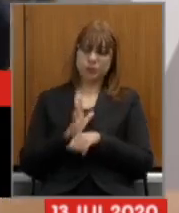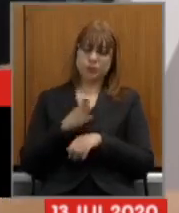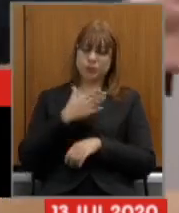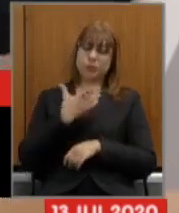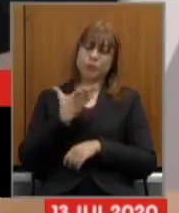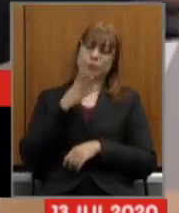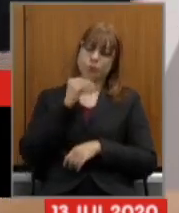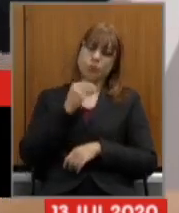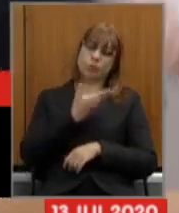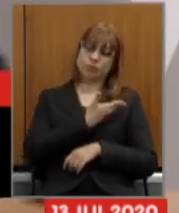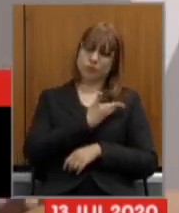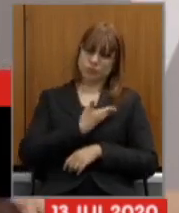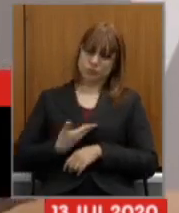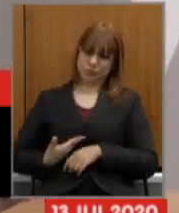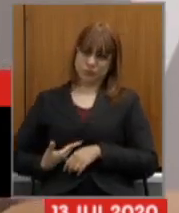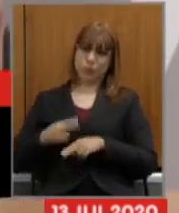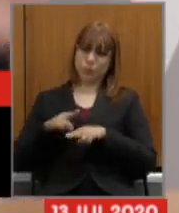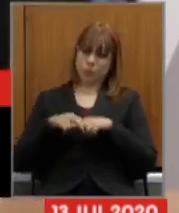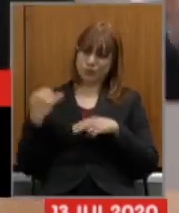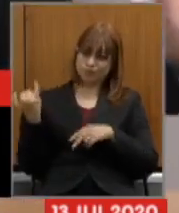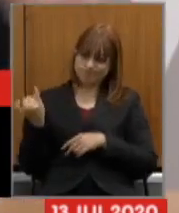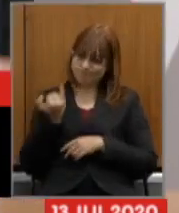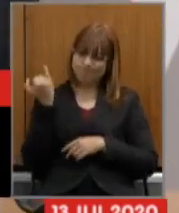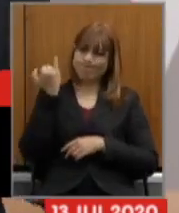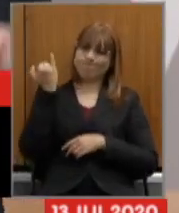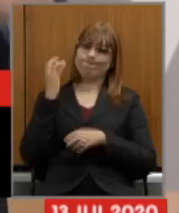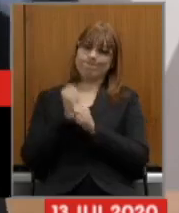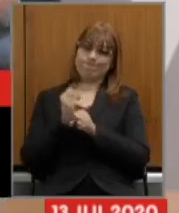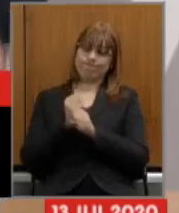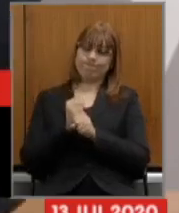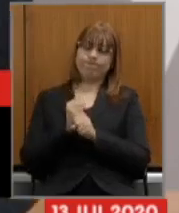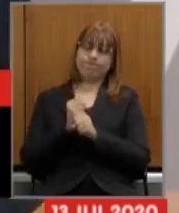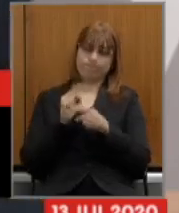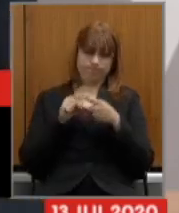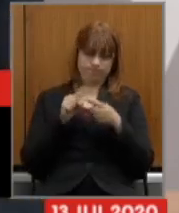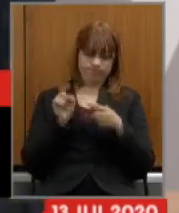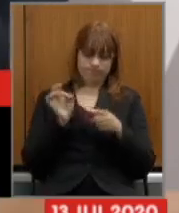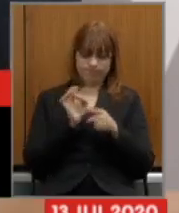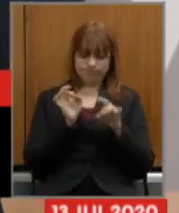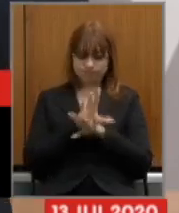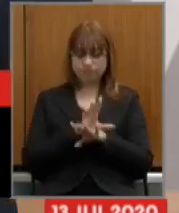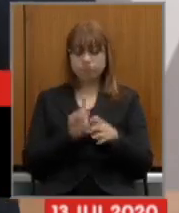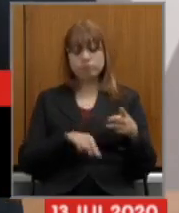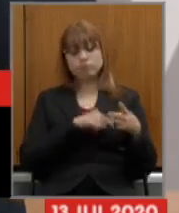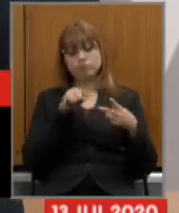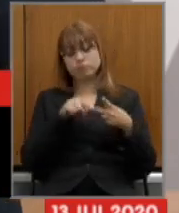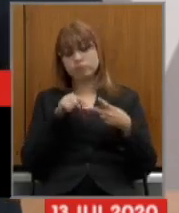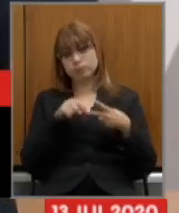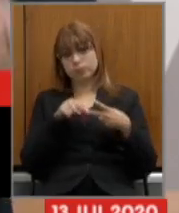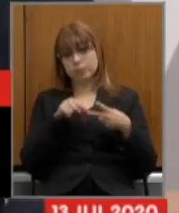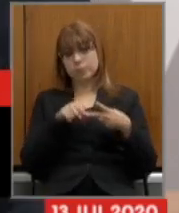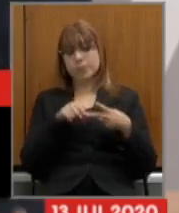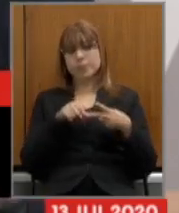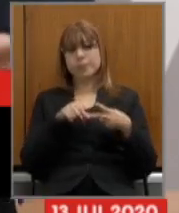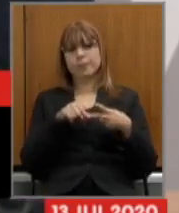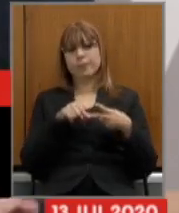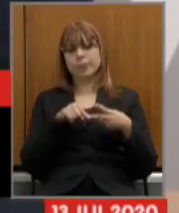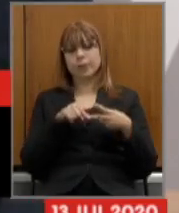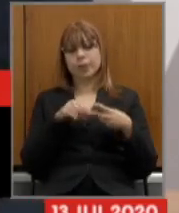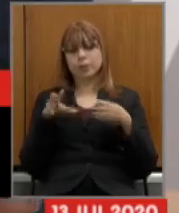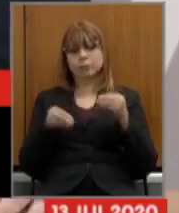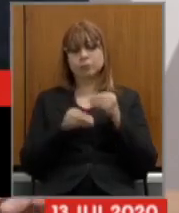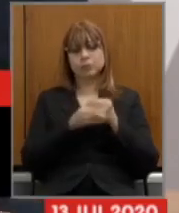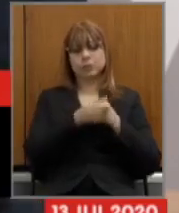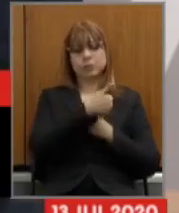que a gente fizesse análise desses cálculos essa é uma primeira questão a segunda a emenda 103